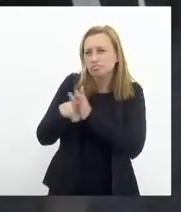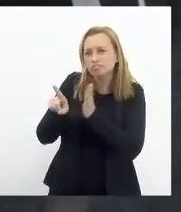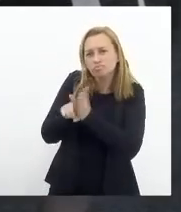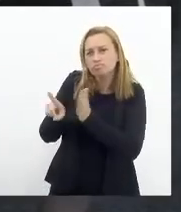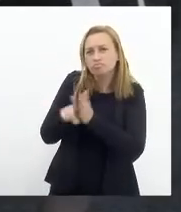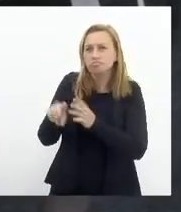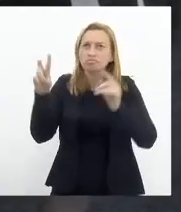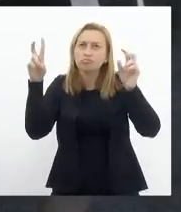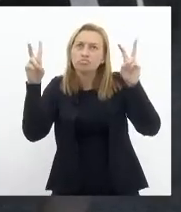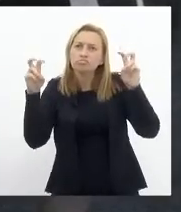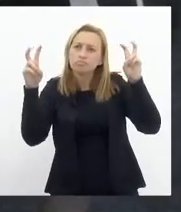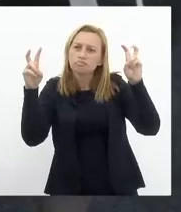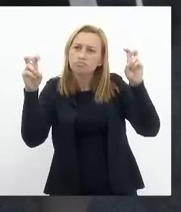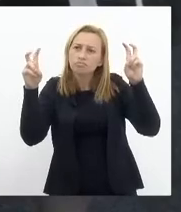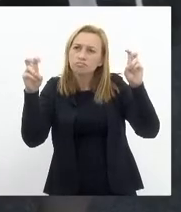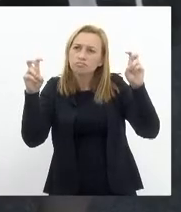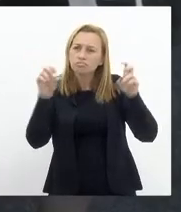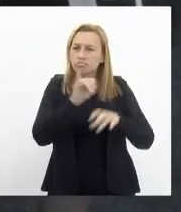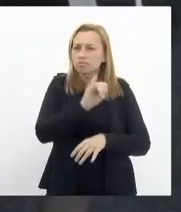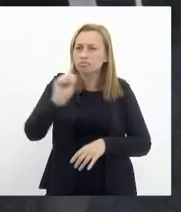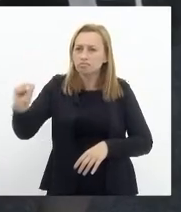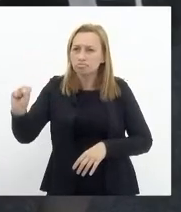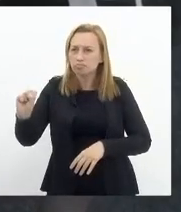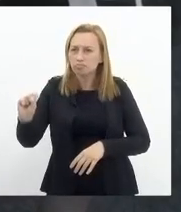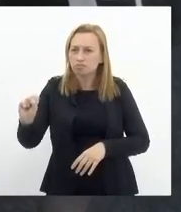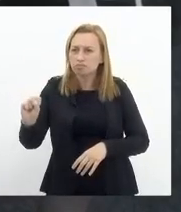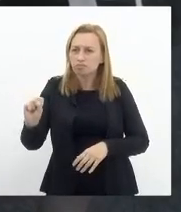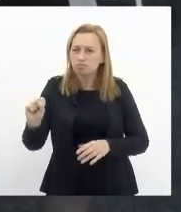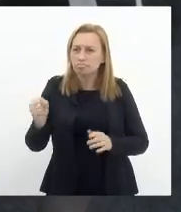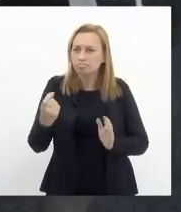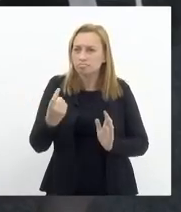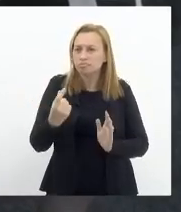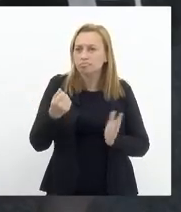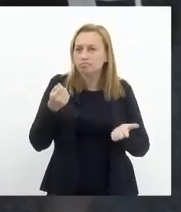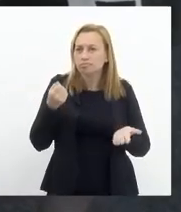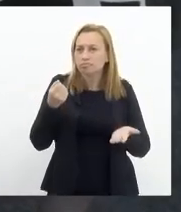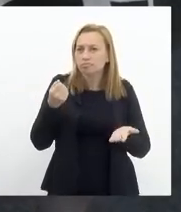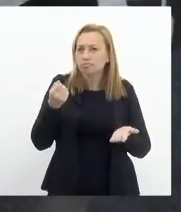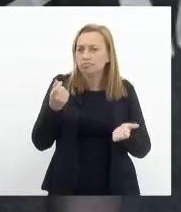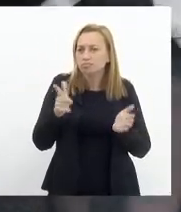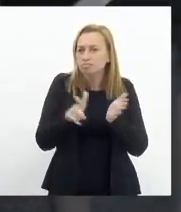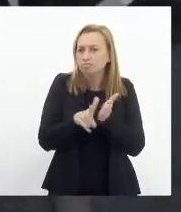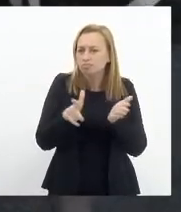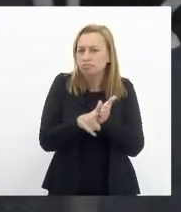questão do ICMS nas contas de luz das igrejas